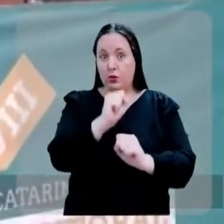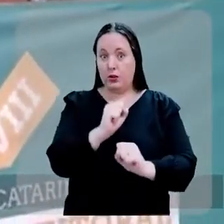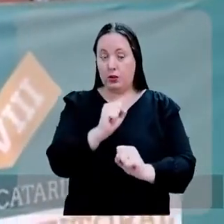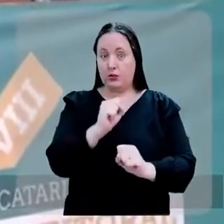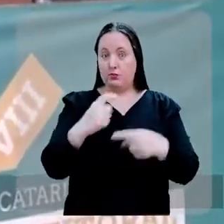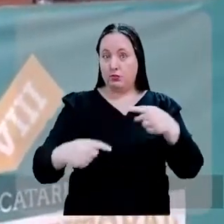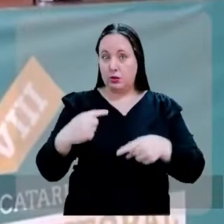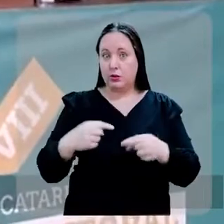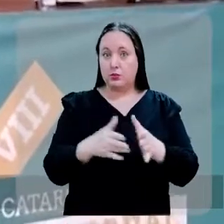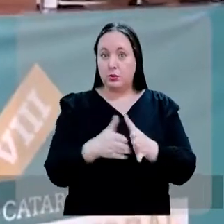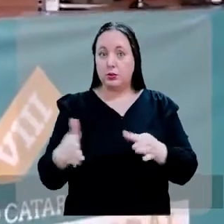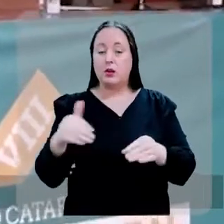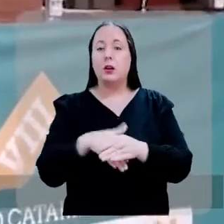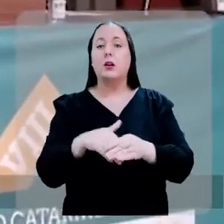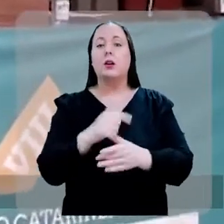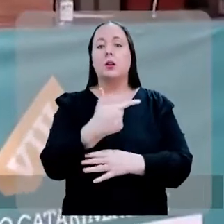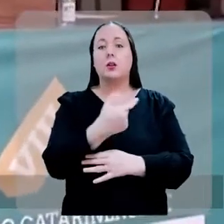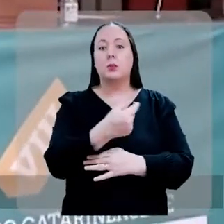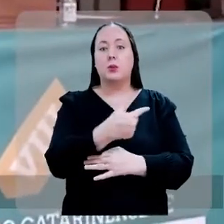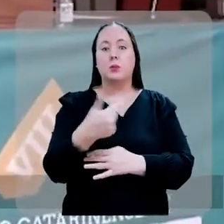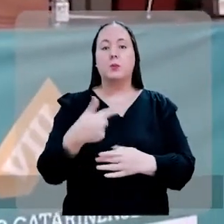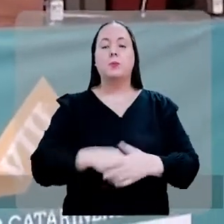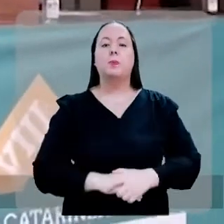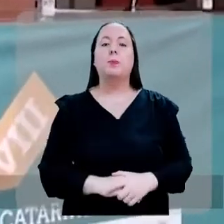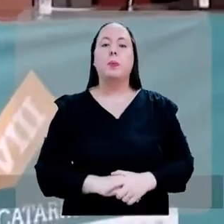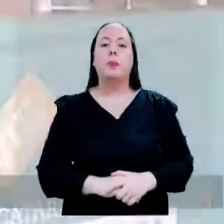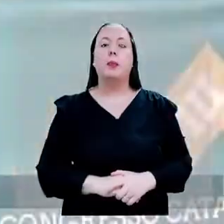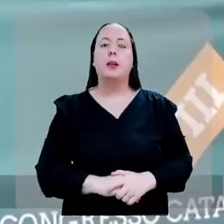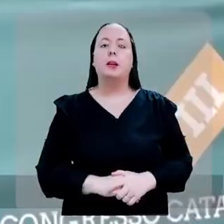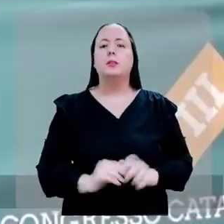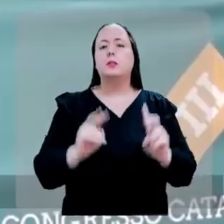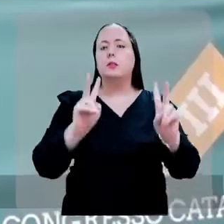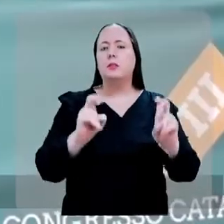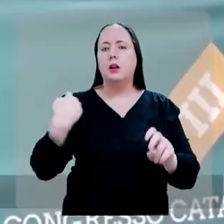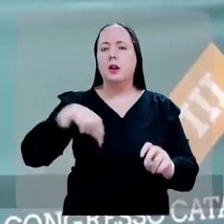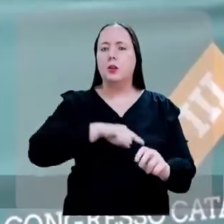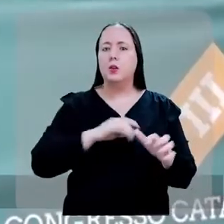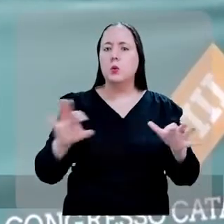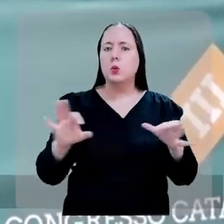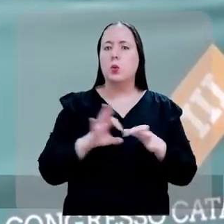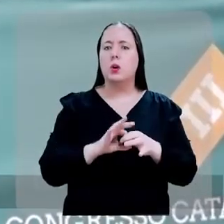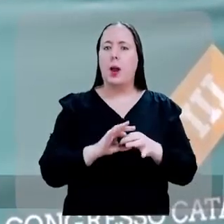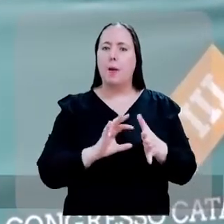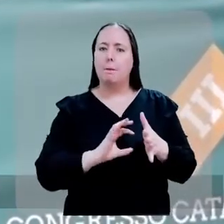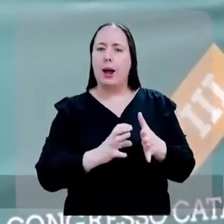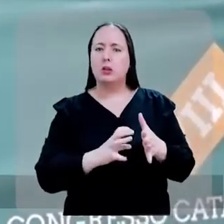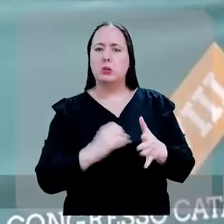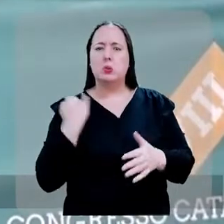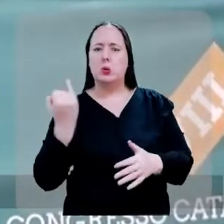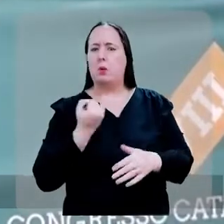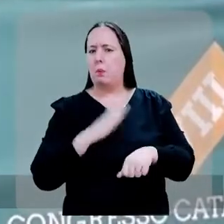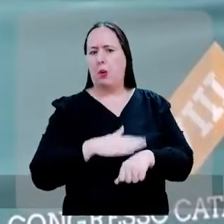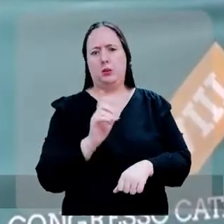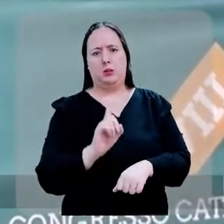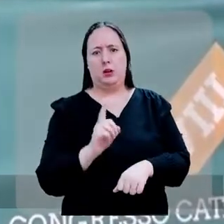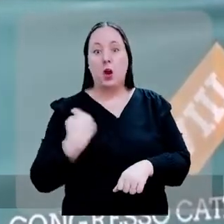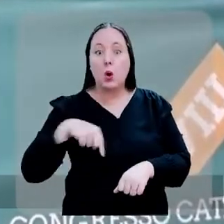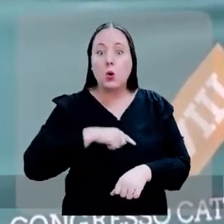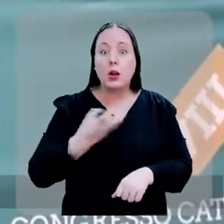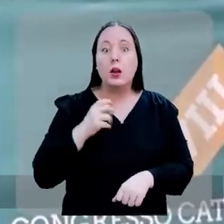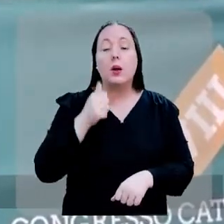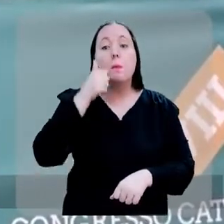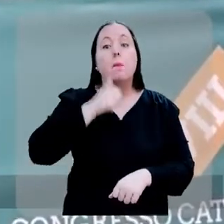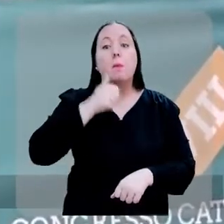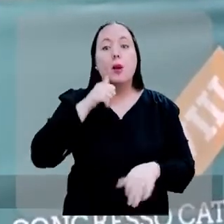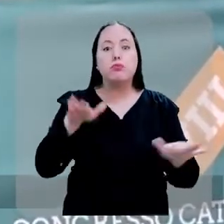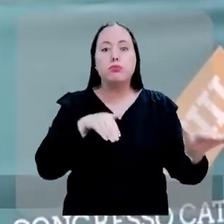fortalecidas para a disputa eleitoral de 2022. É uma pauta que nos une, é uma pauta suprapartidária, nós queremos eleger o maior